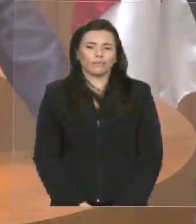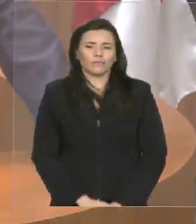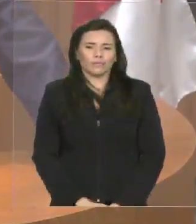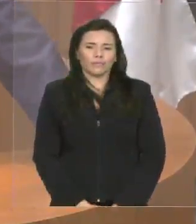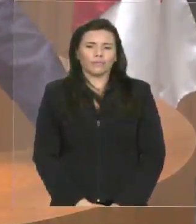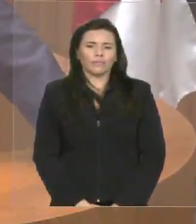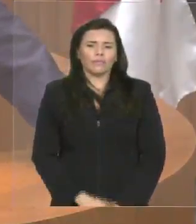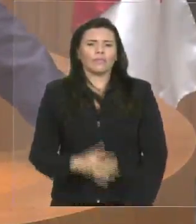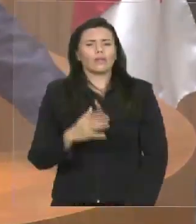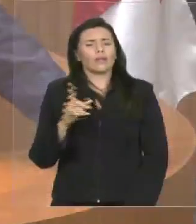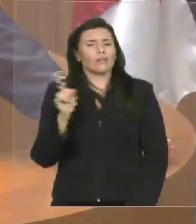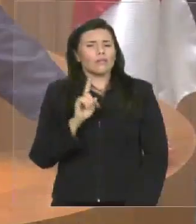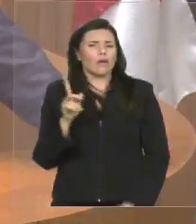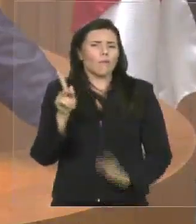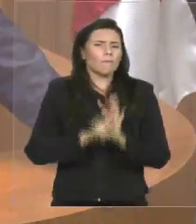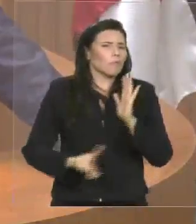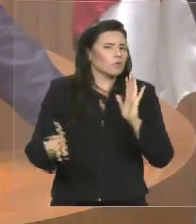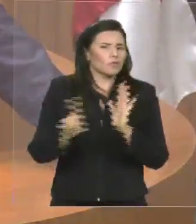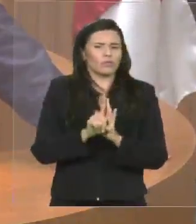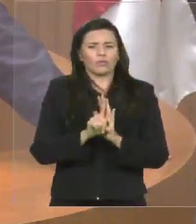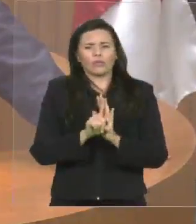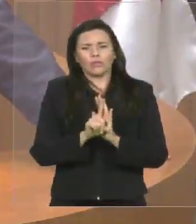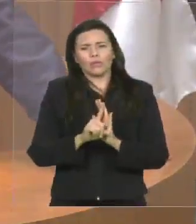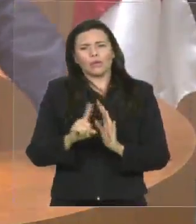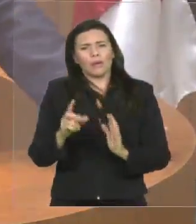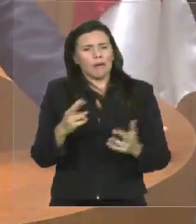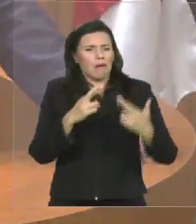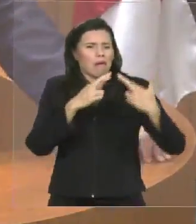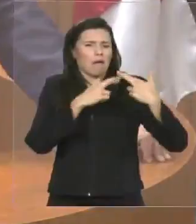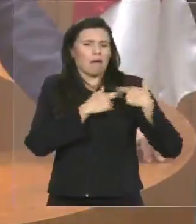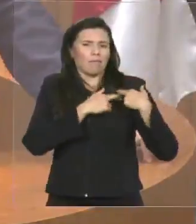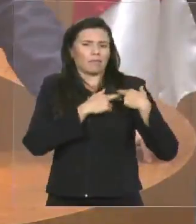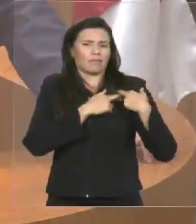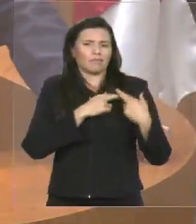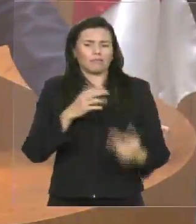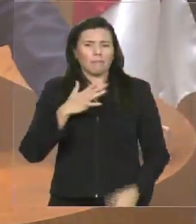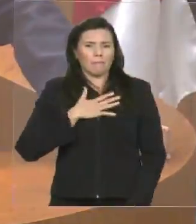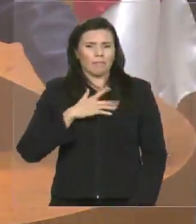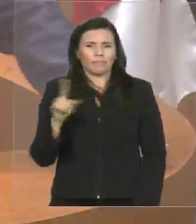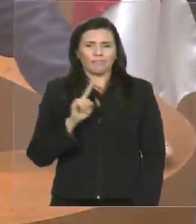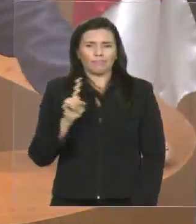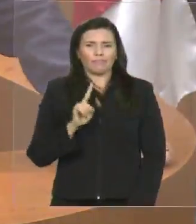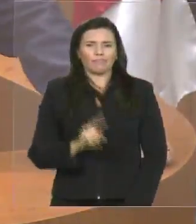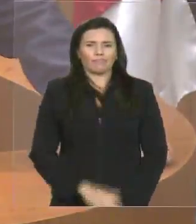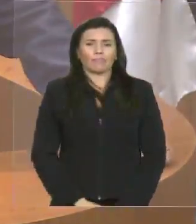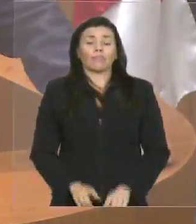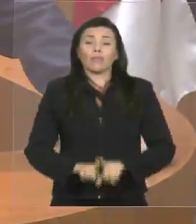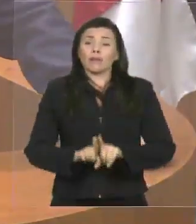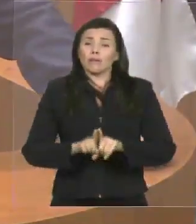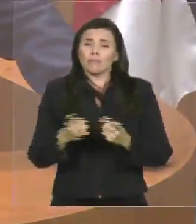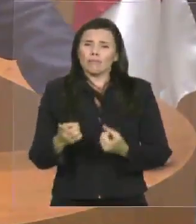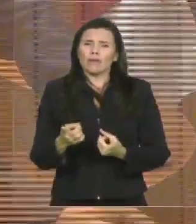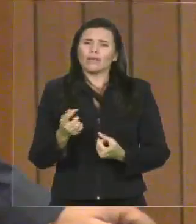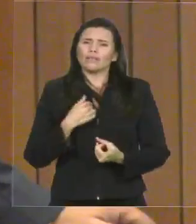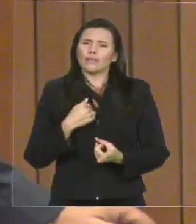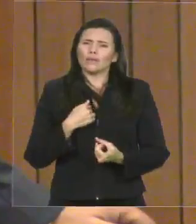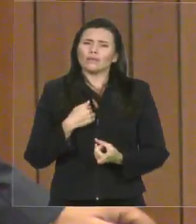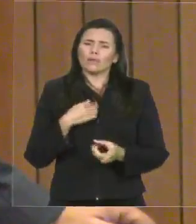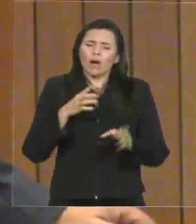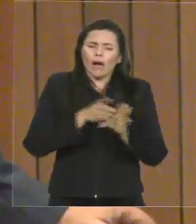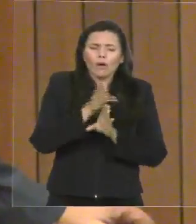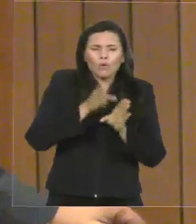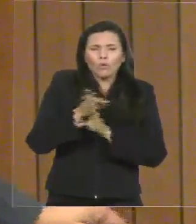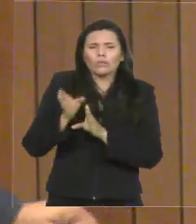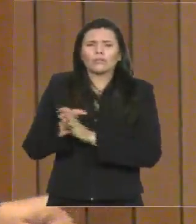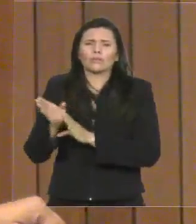não como projeto de lei, não seria nossa atribuição, mas no sentido de sensibilizar a